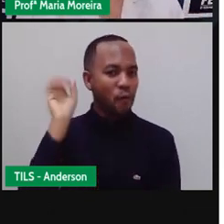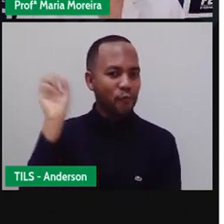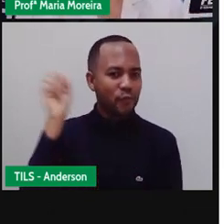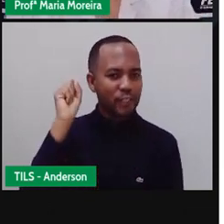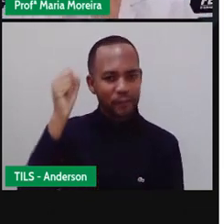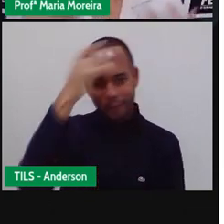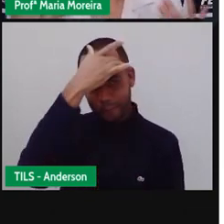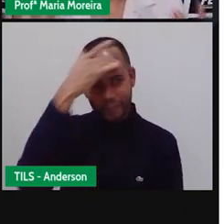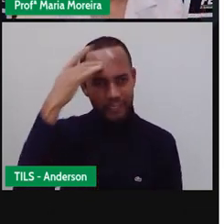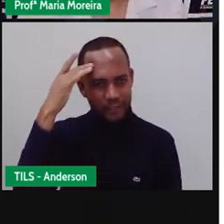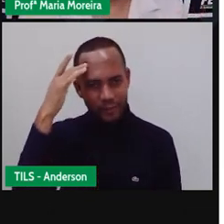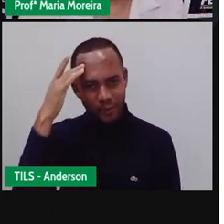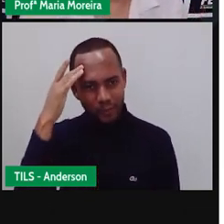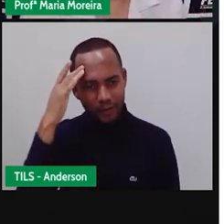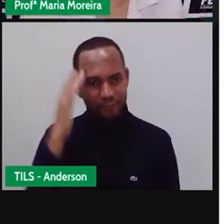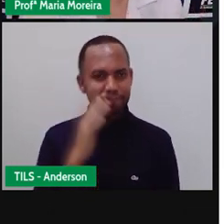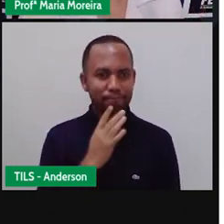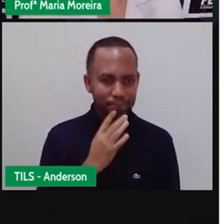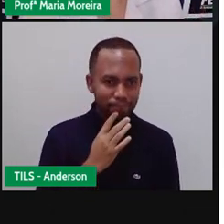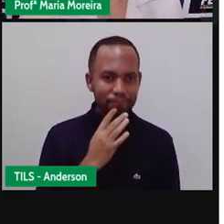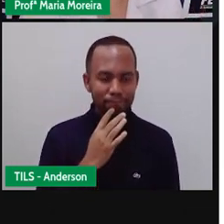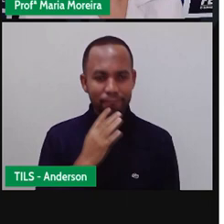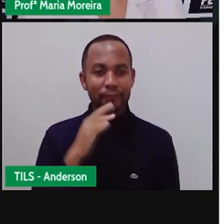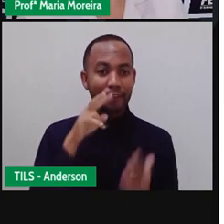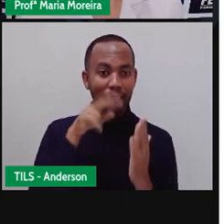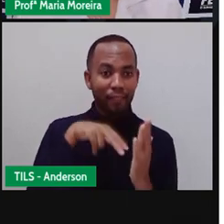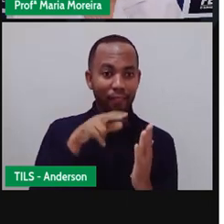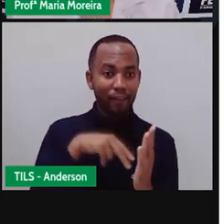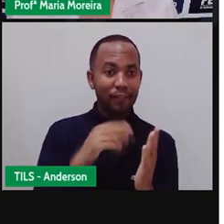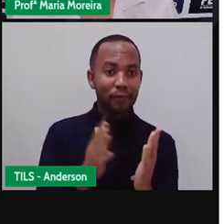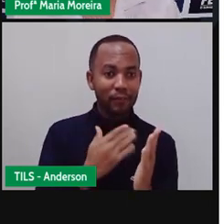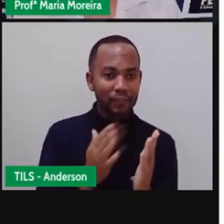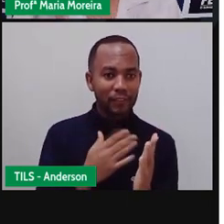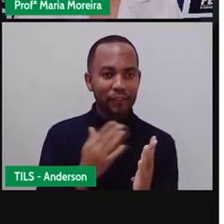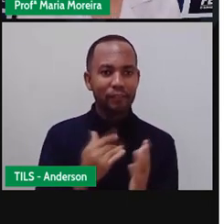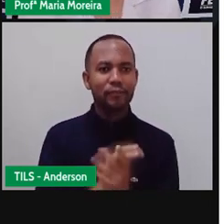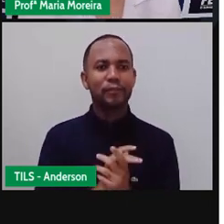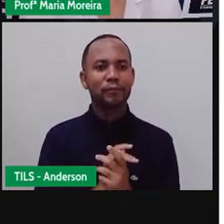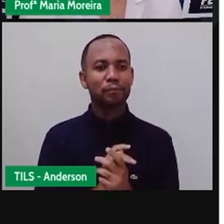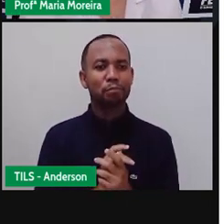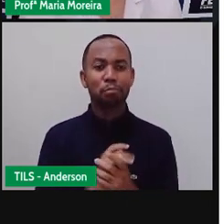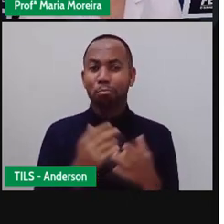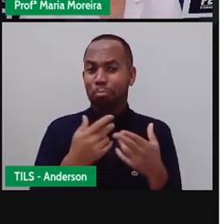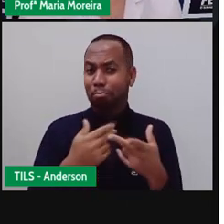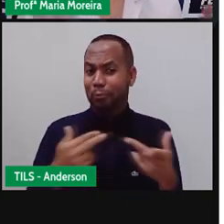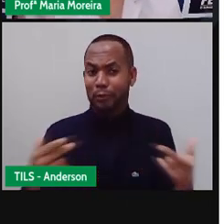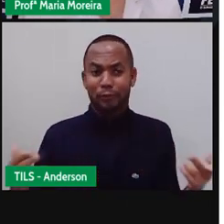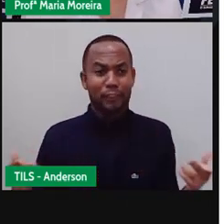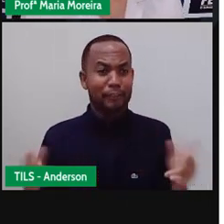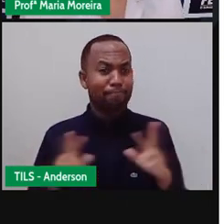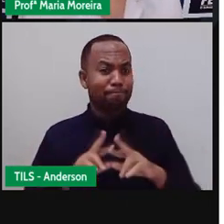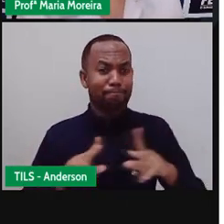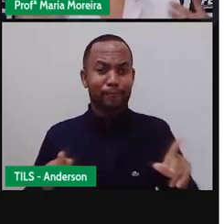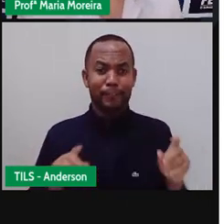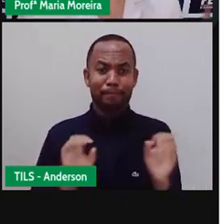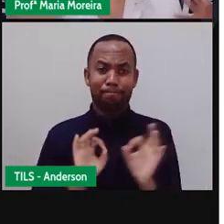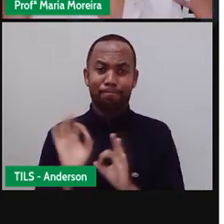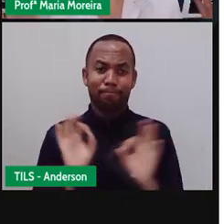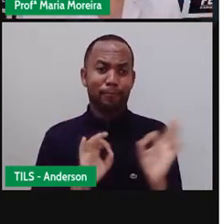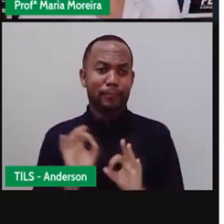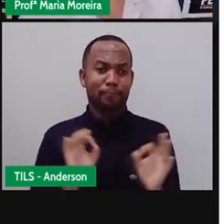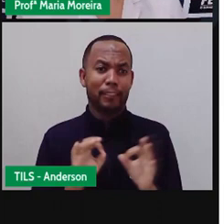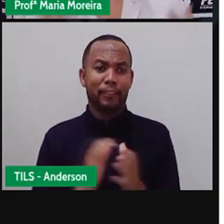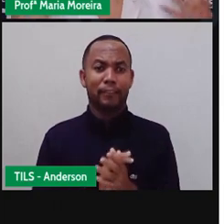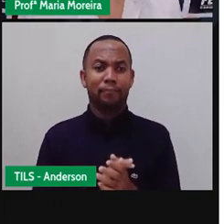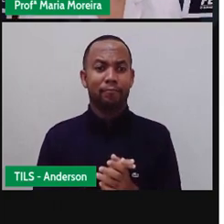pessoas mais velhas, lendo um livro, não é isso? Fazendo experimentos. Olha quanta coisa bacana, né? Pro Maria, pro Vânia,